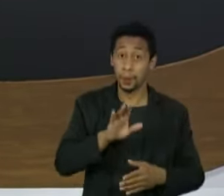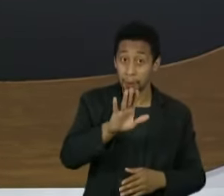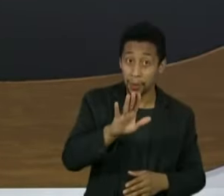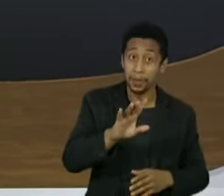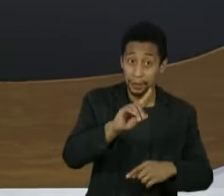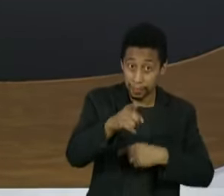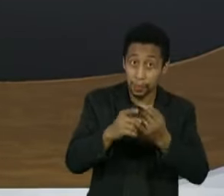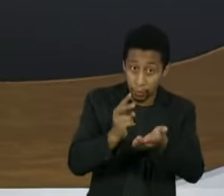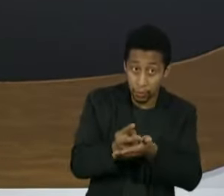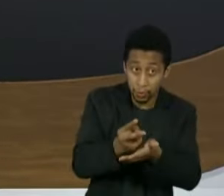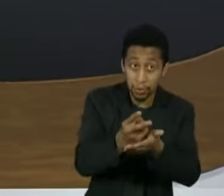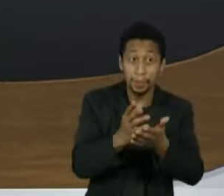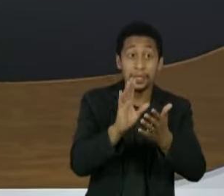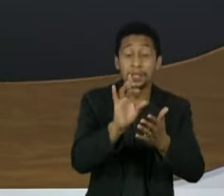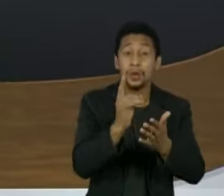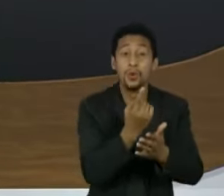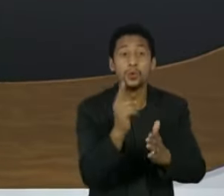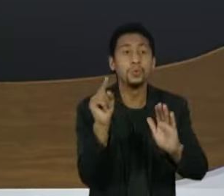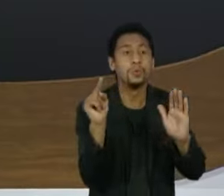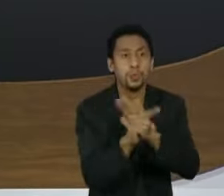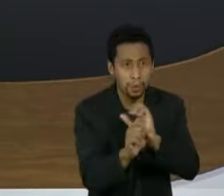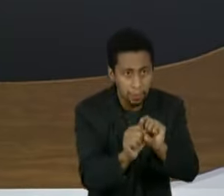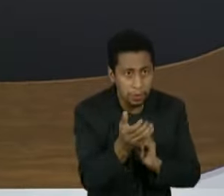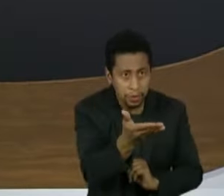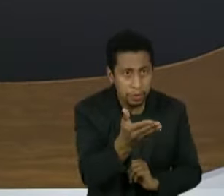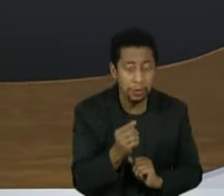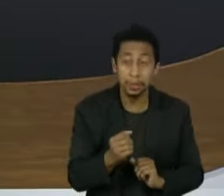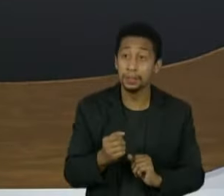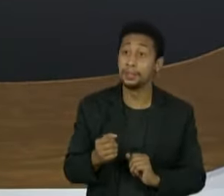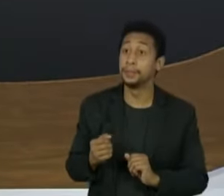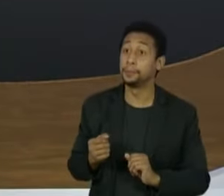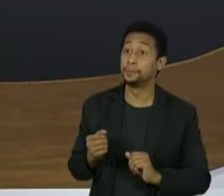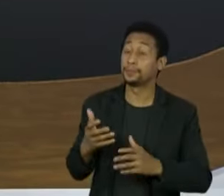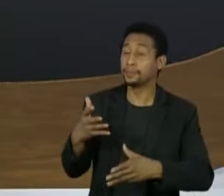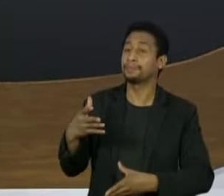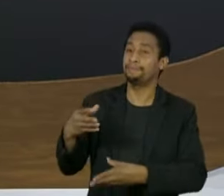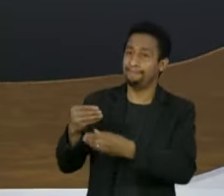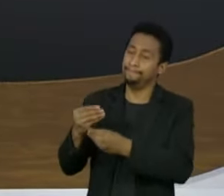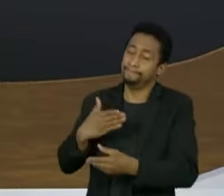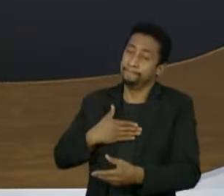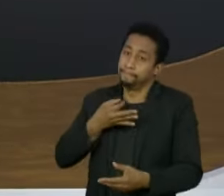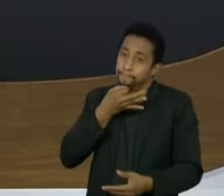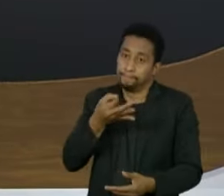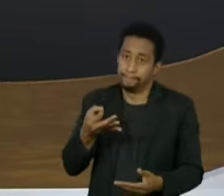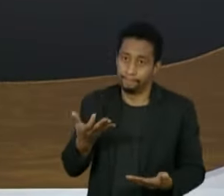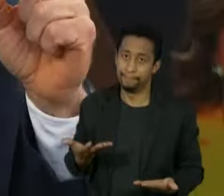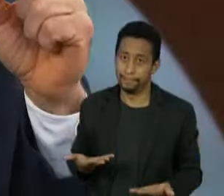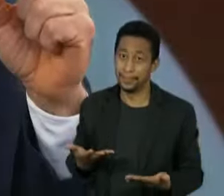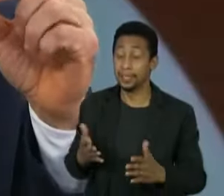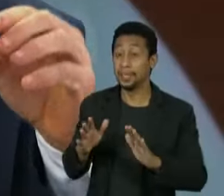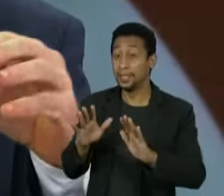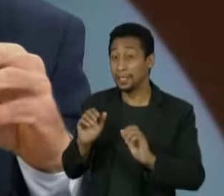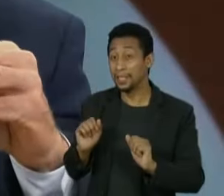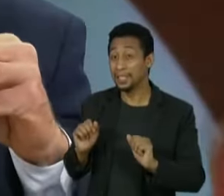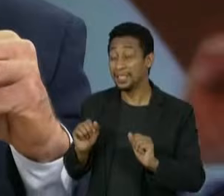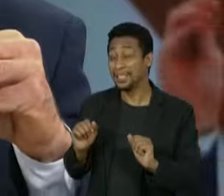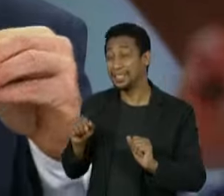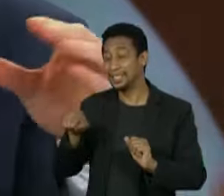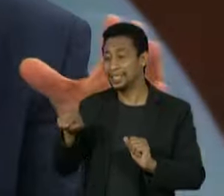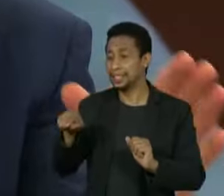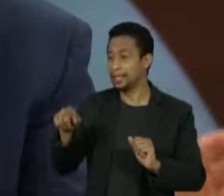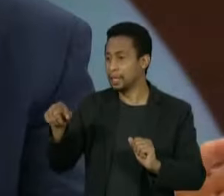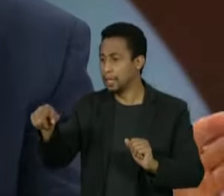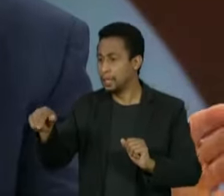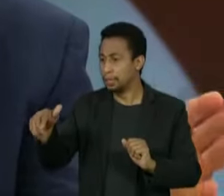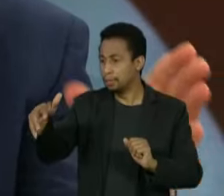continuar depois, mas só para encerrar essa questão, o quer falar alguma coisa? Eu só complemento que eu acho que nem tanto ao mar, nem